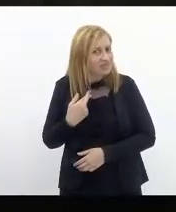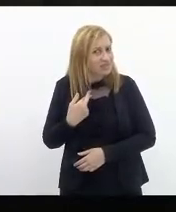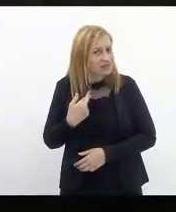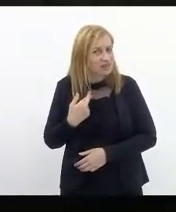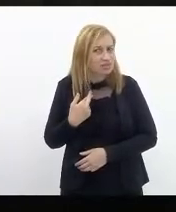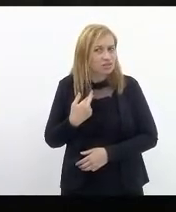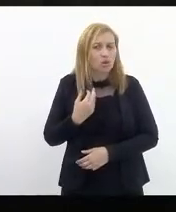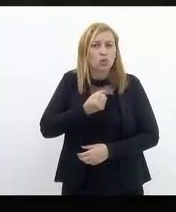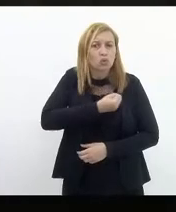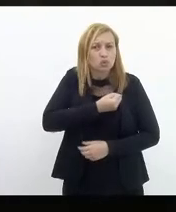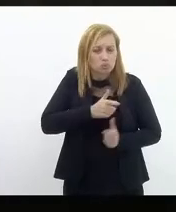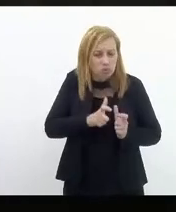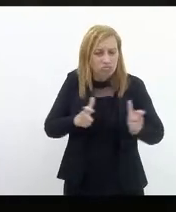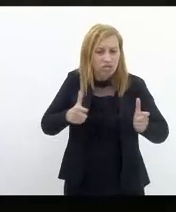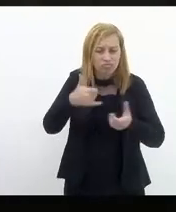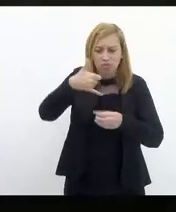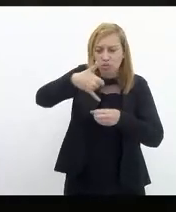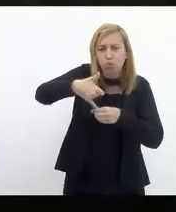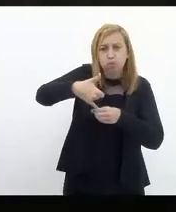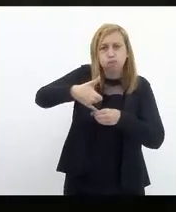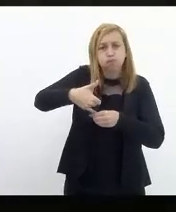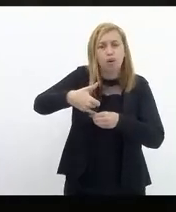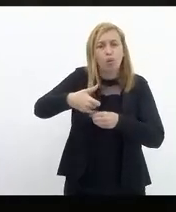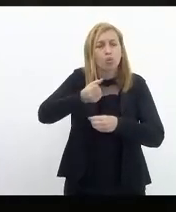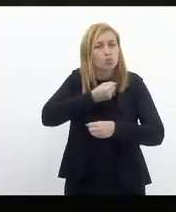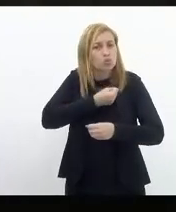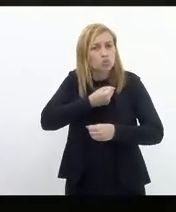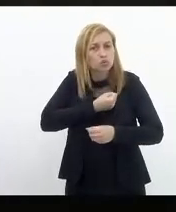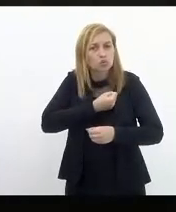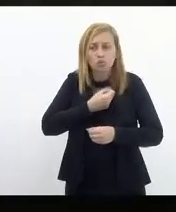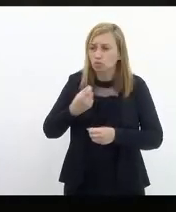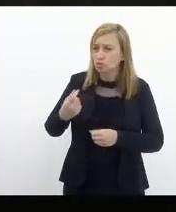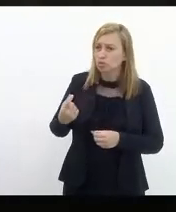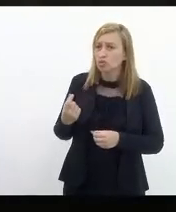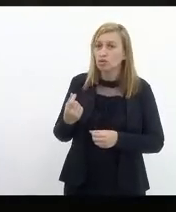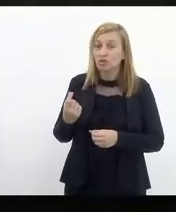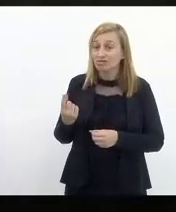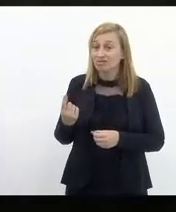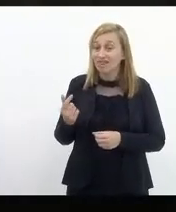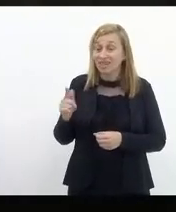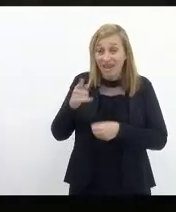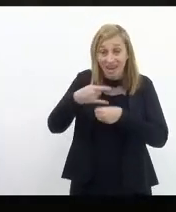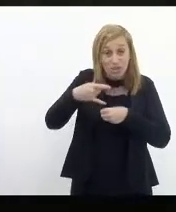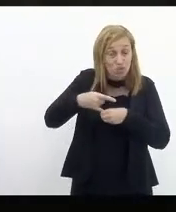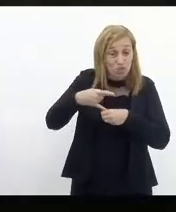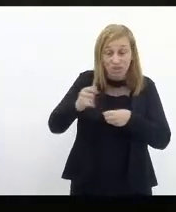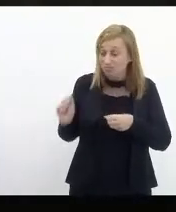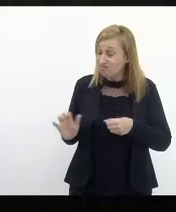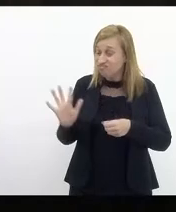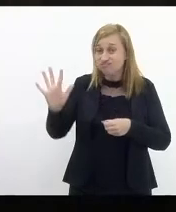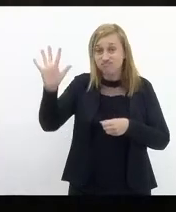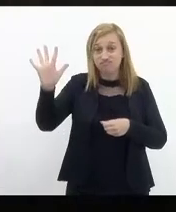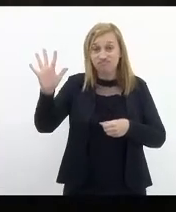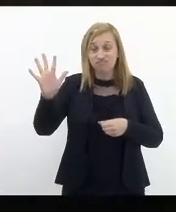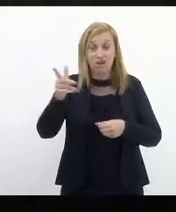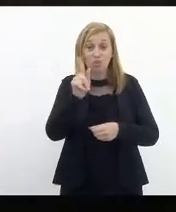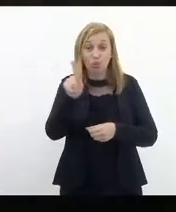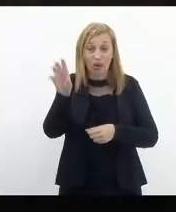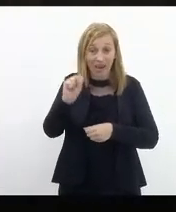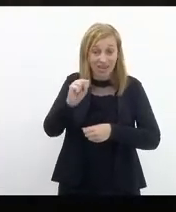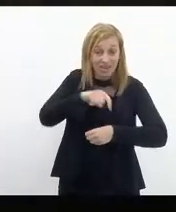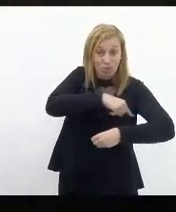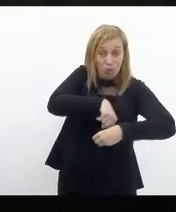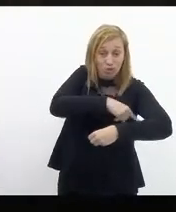aumento do combustível, aumento da gasolina, aumento do gás de cozinha,